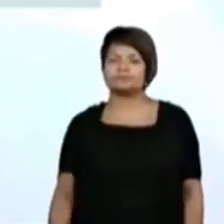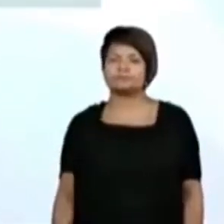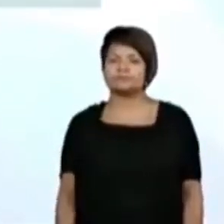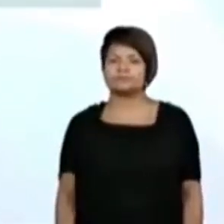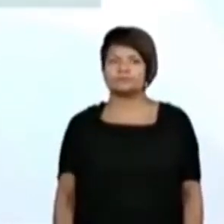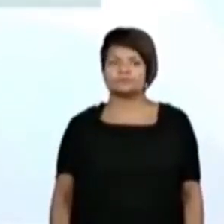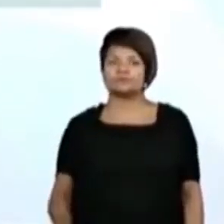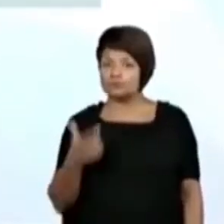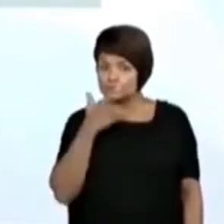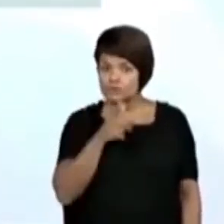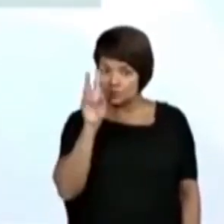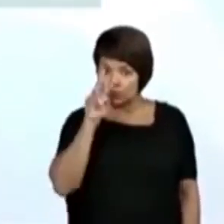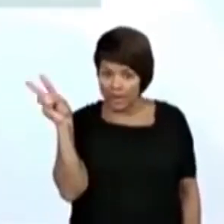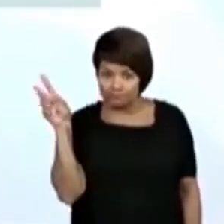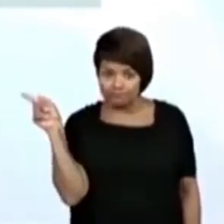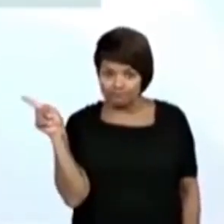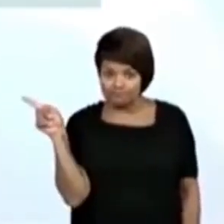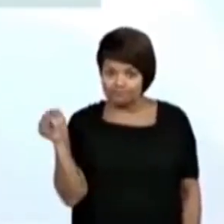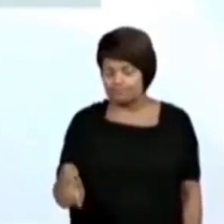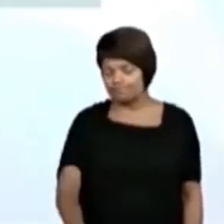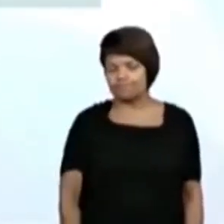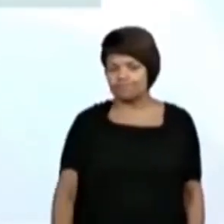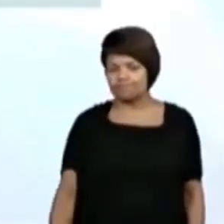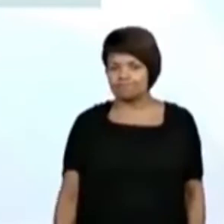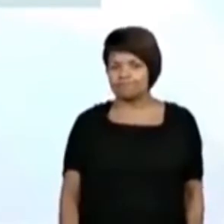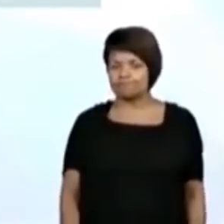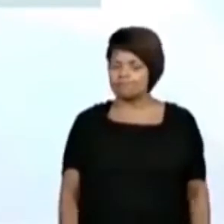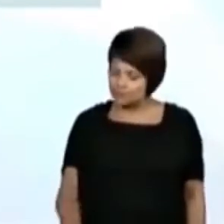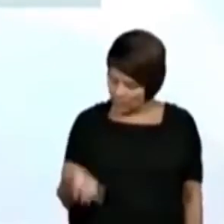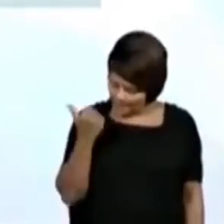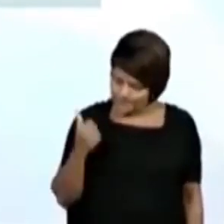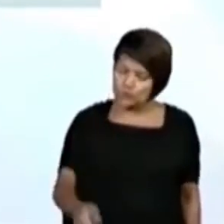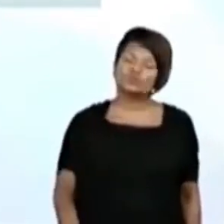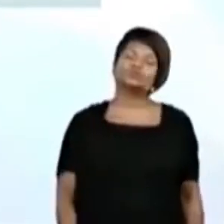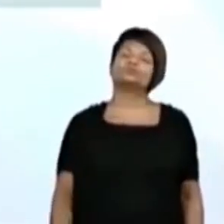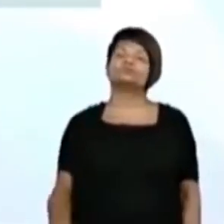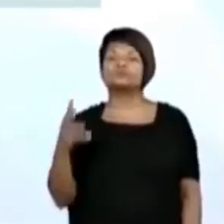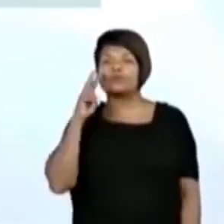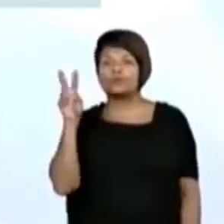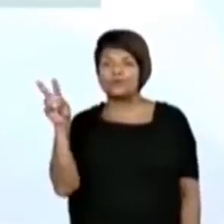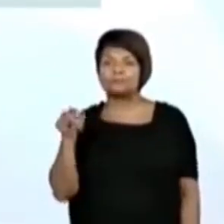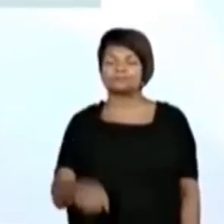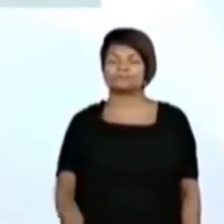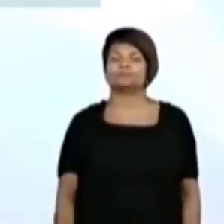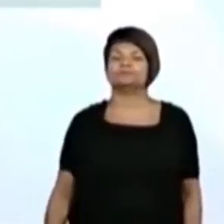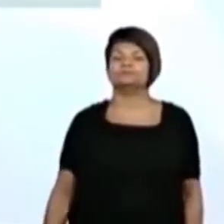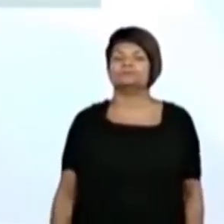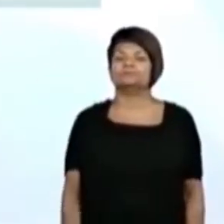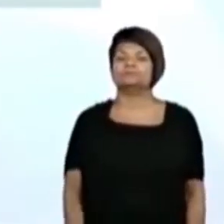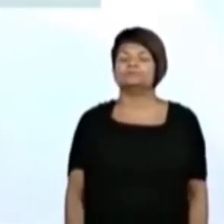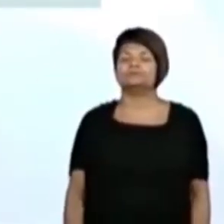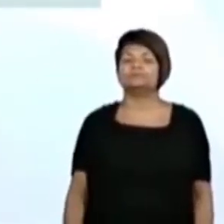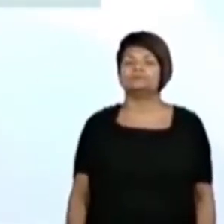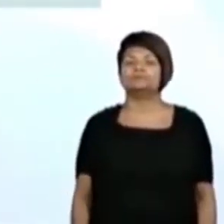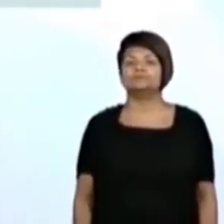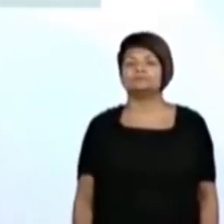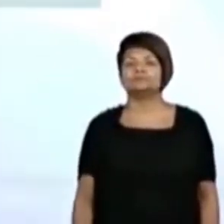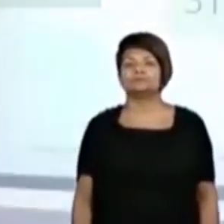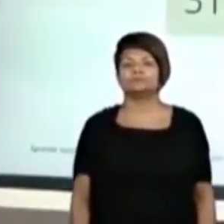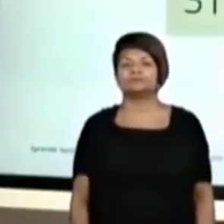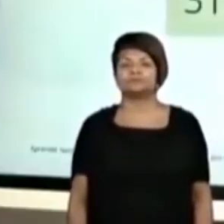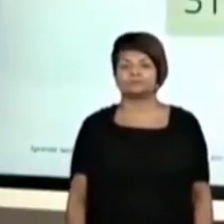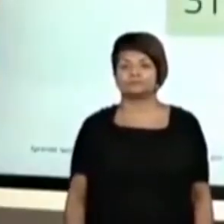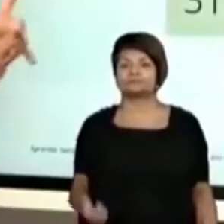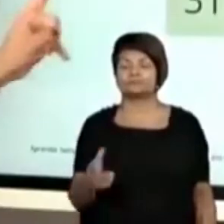Conseguiram ler? Vai, pode ler. Conseguiram? Eu vou ajudar